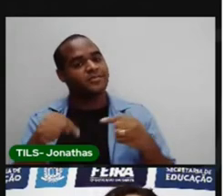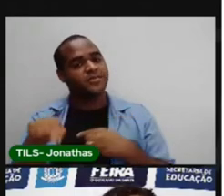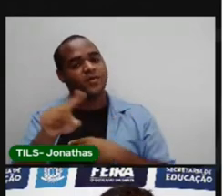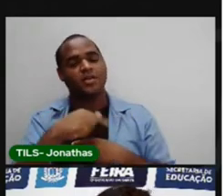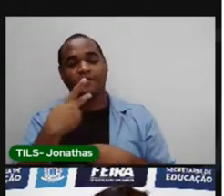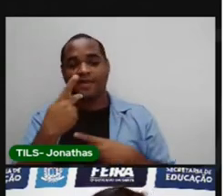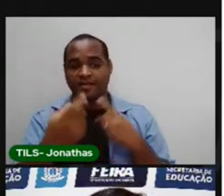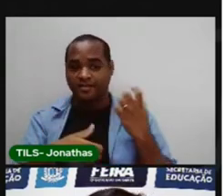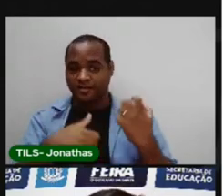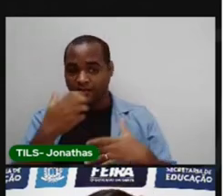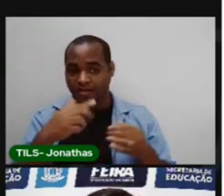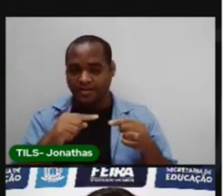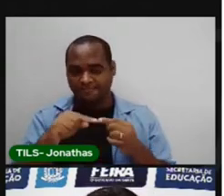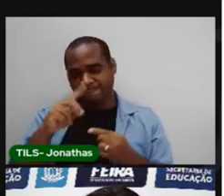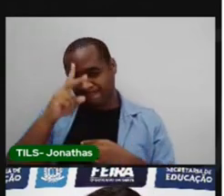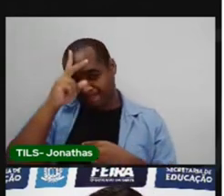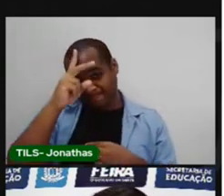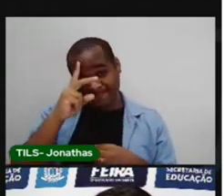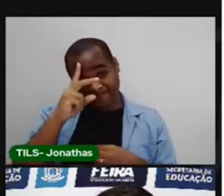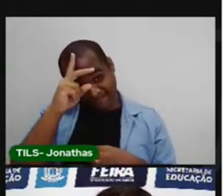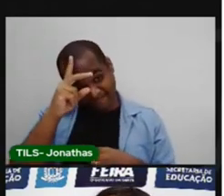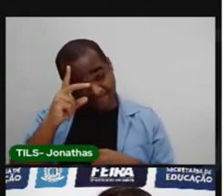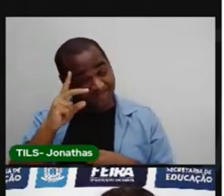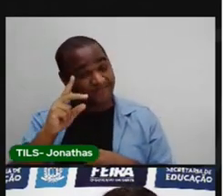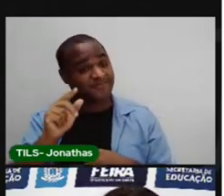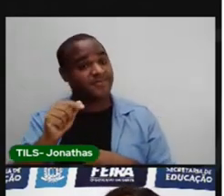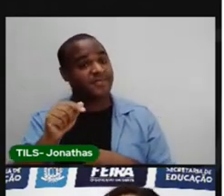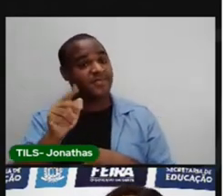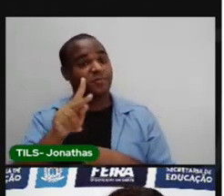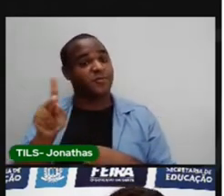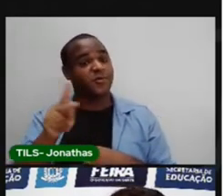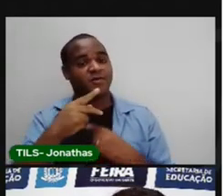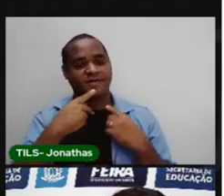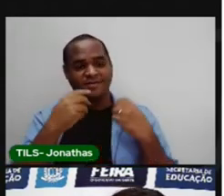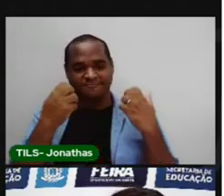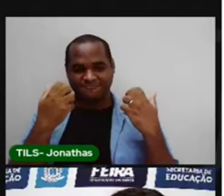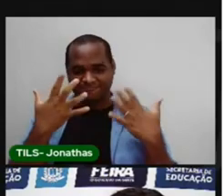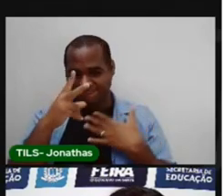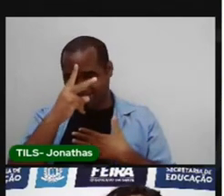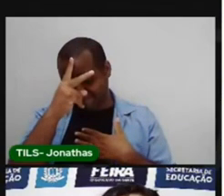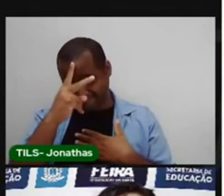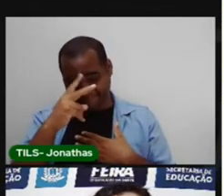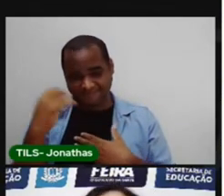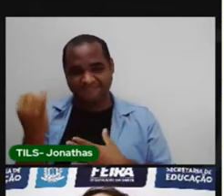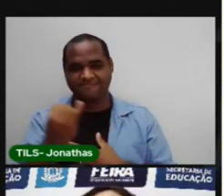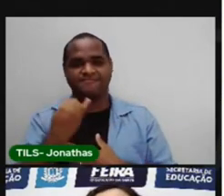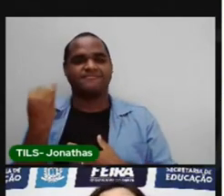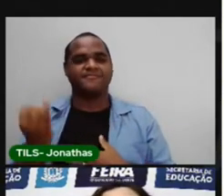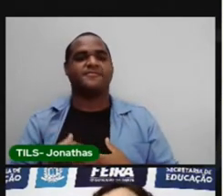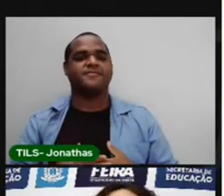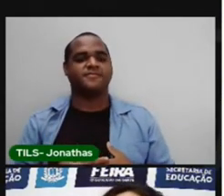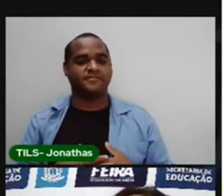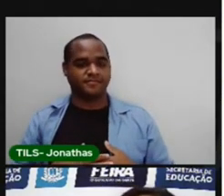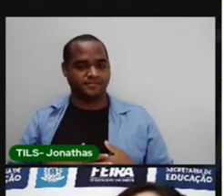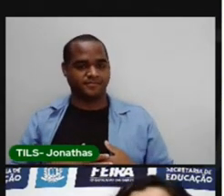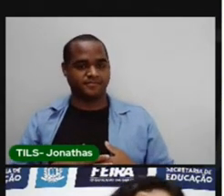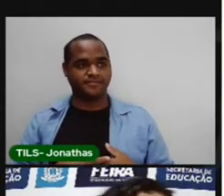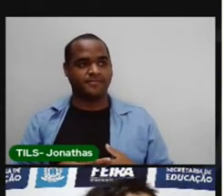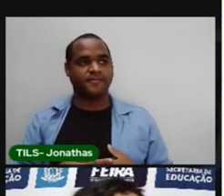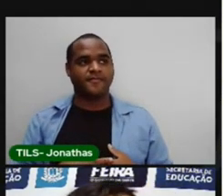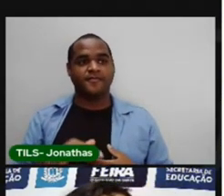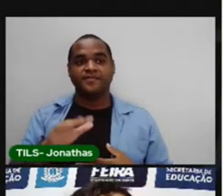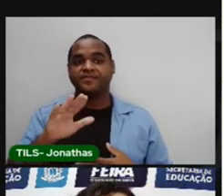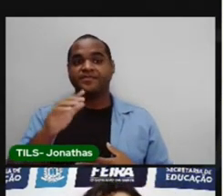falar em histórias, a Pró vai contar uma história pra você. A história